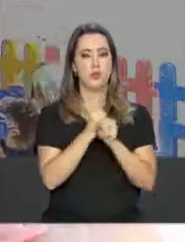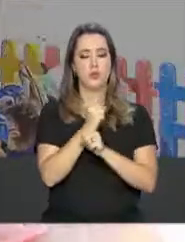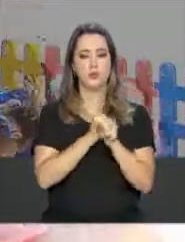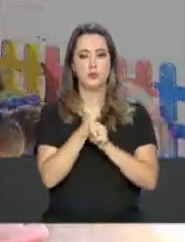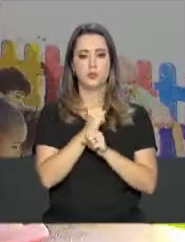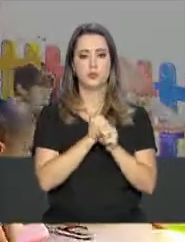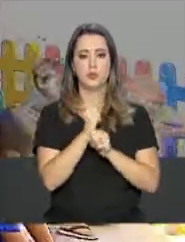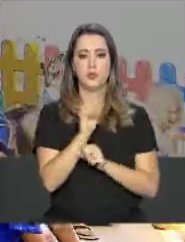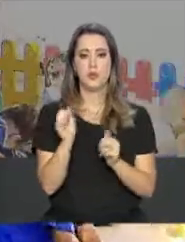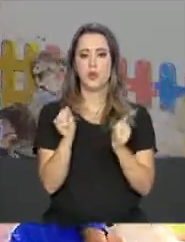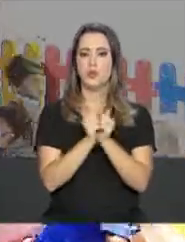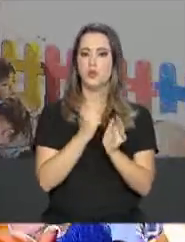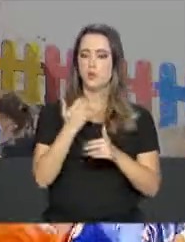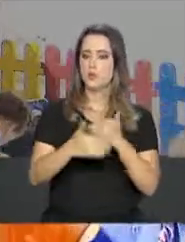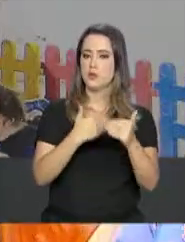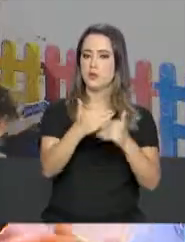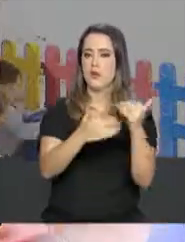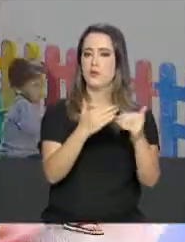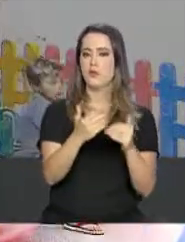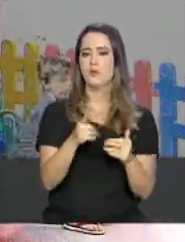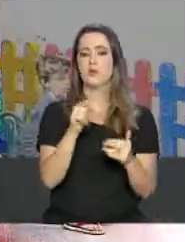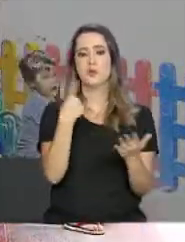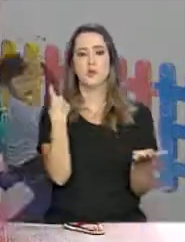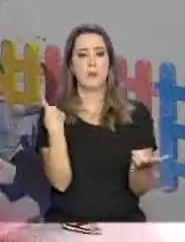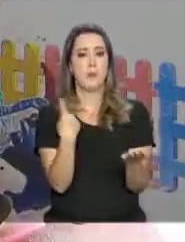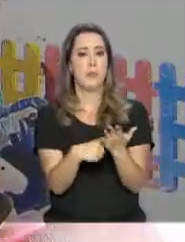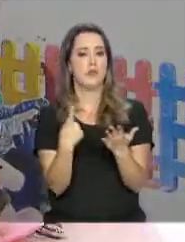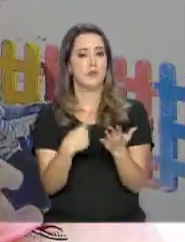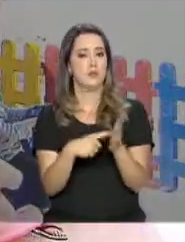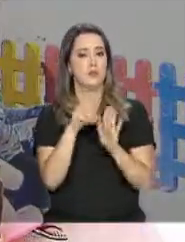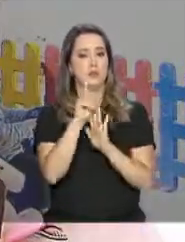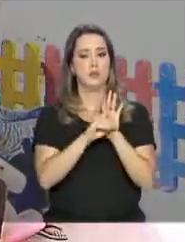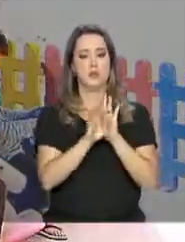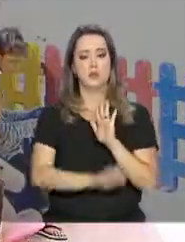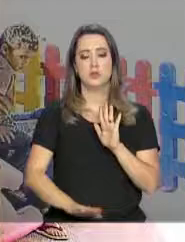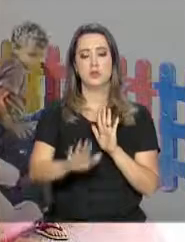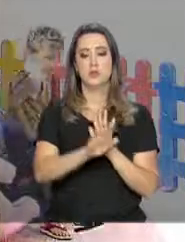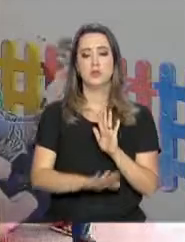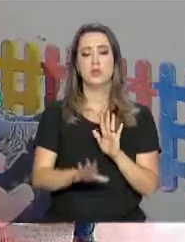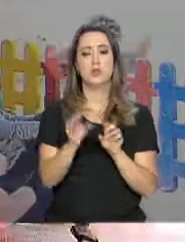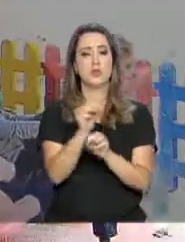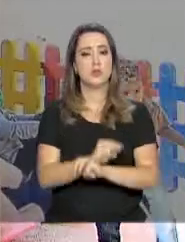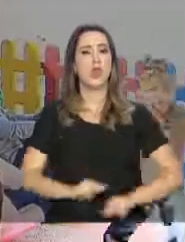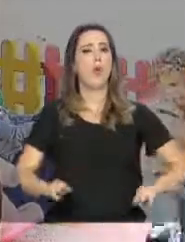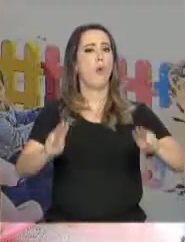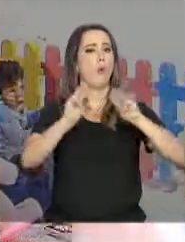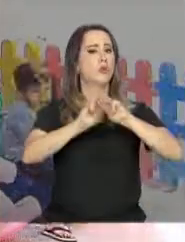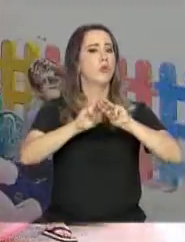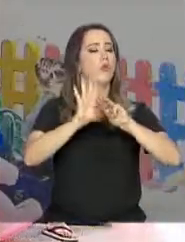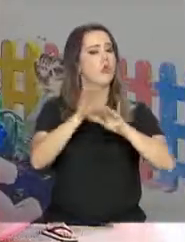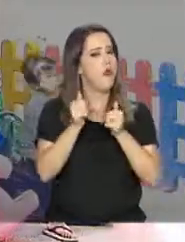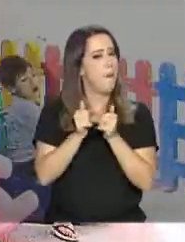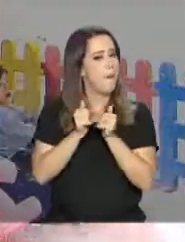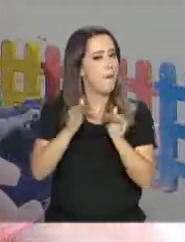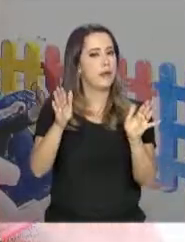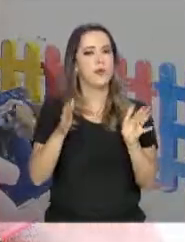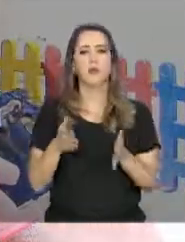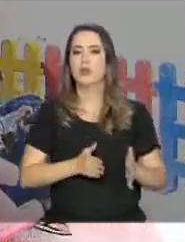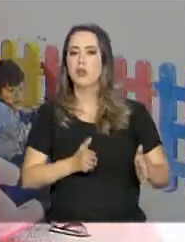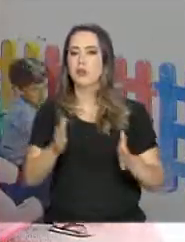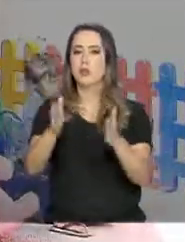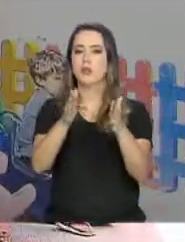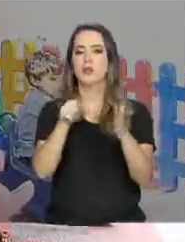O ECA incorporou os avanços da Convenção sobre Direitos das Crianças das Nações Unidas e abriu caminho para